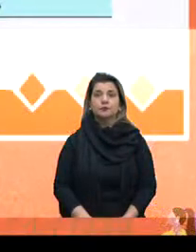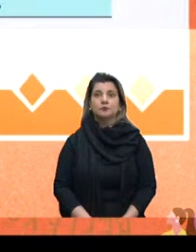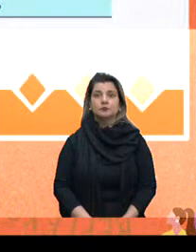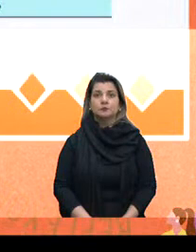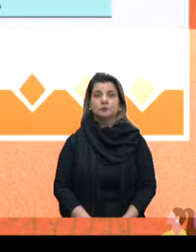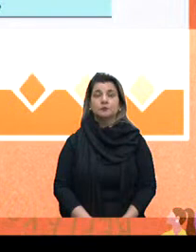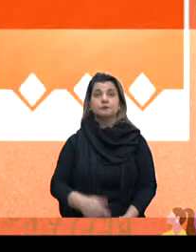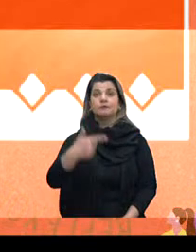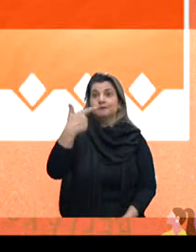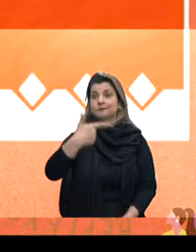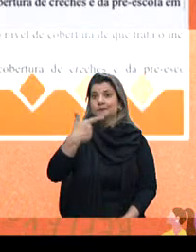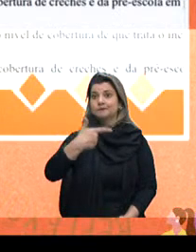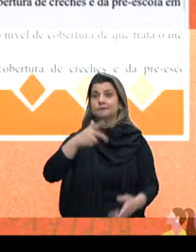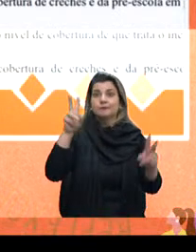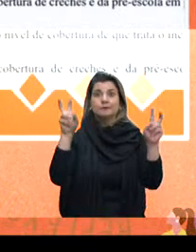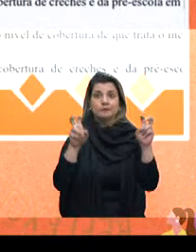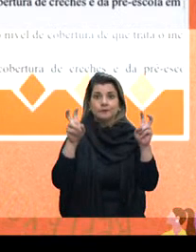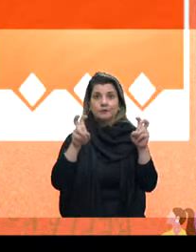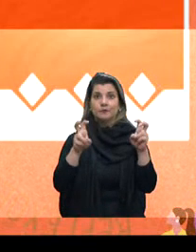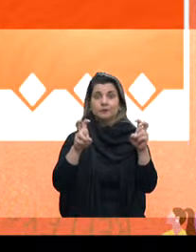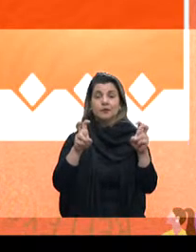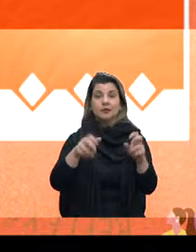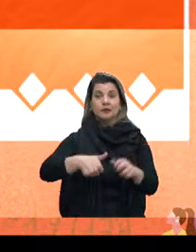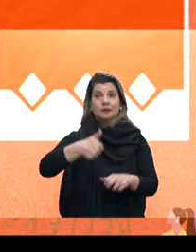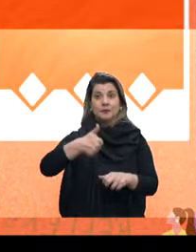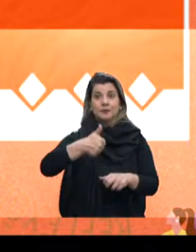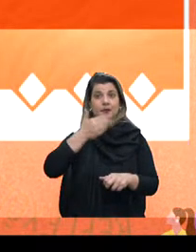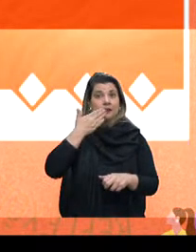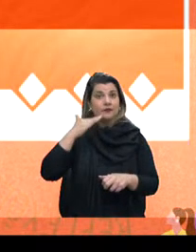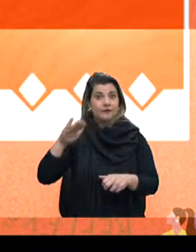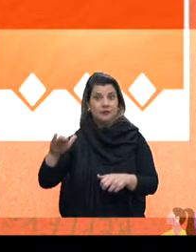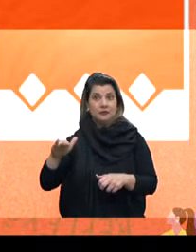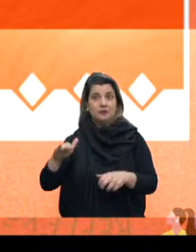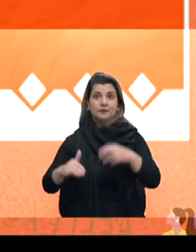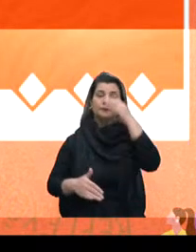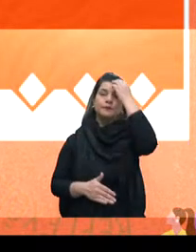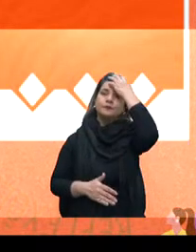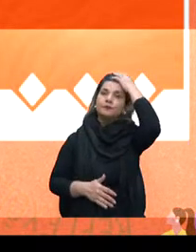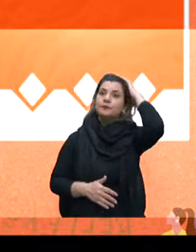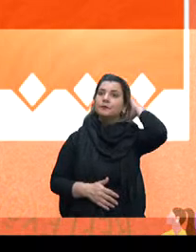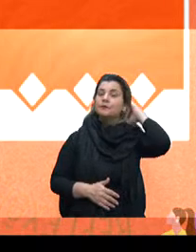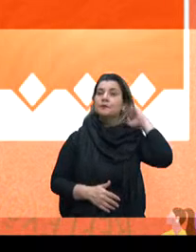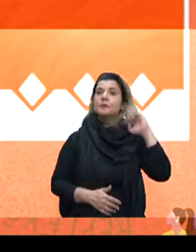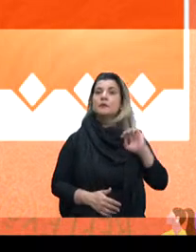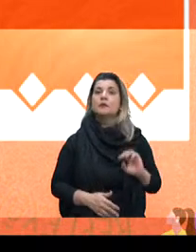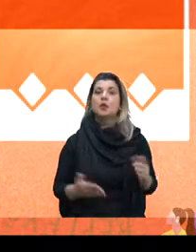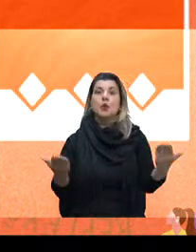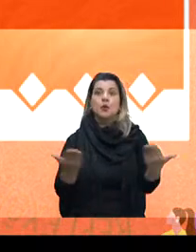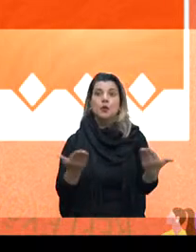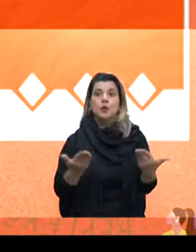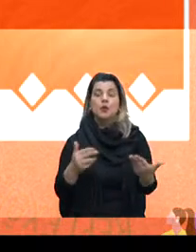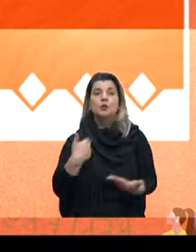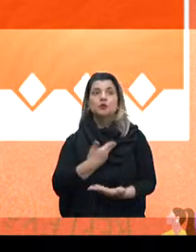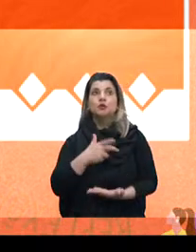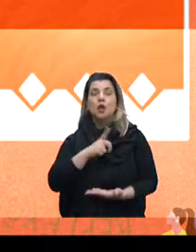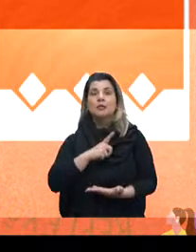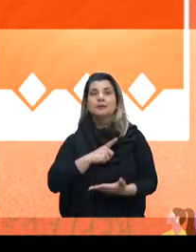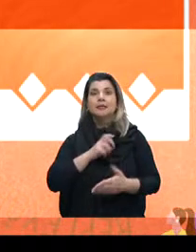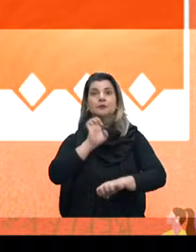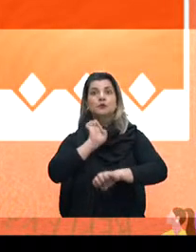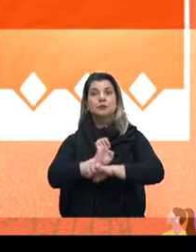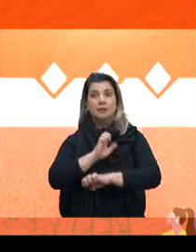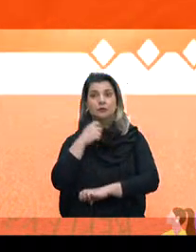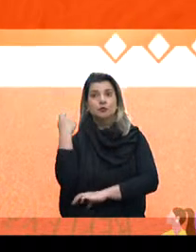E a segunda questão, sobre a questão da primeira infância, é o seguinte, hoje nós temos no Estado do Rio Grande do Sul o Programa Primeira